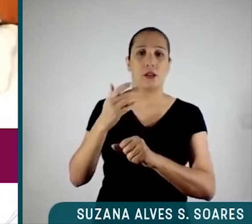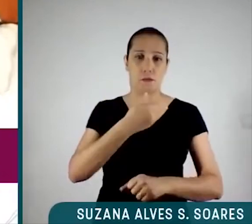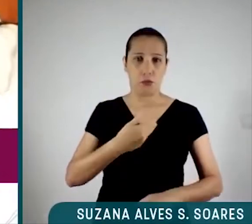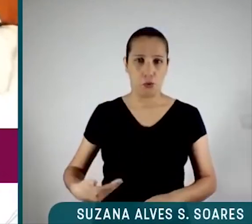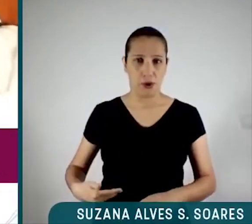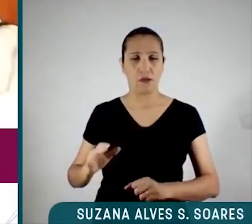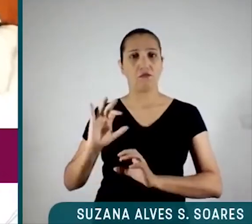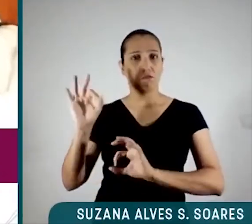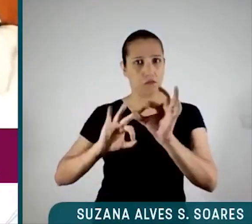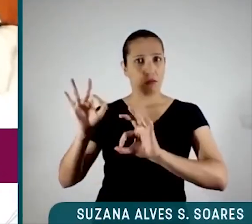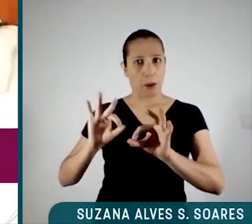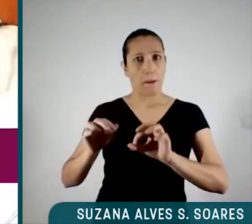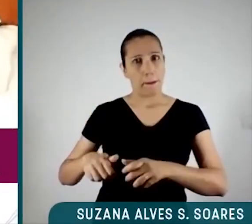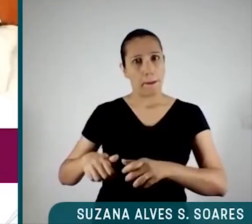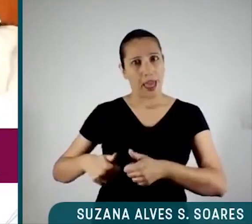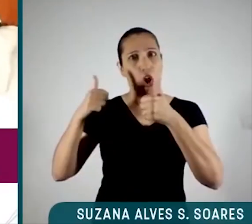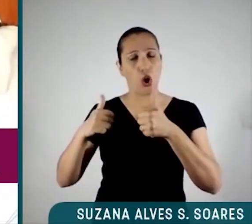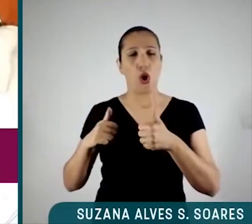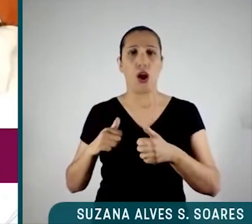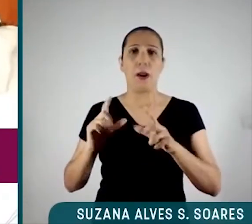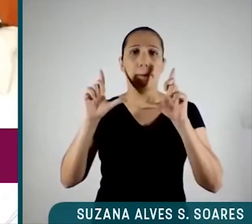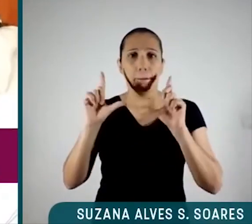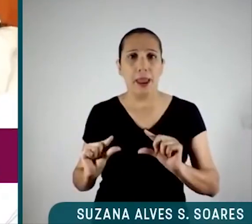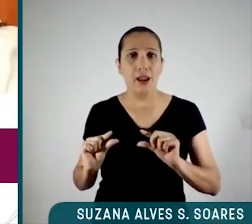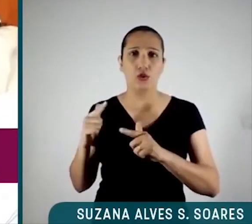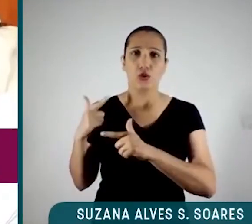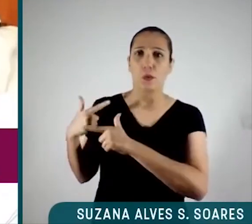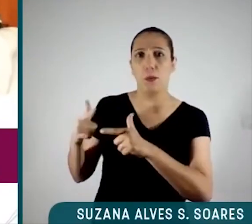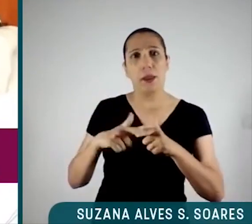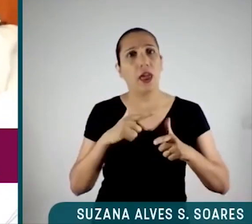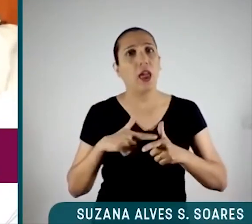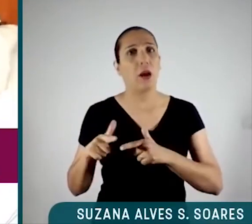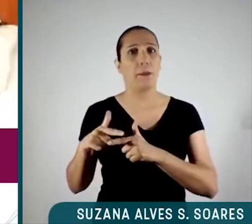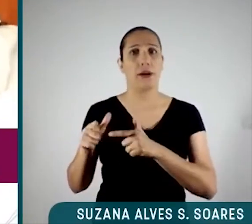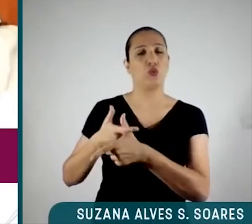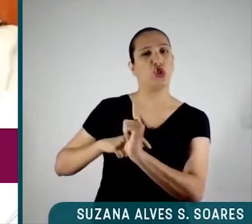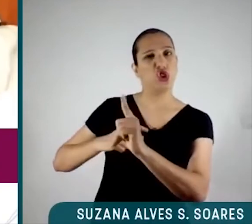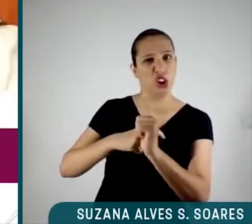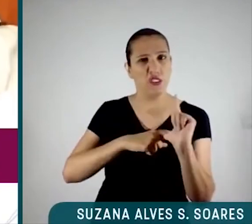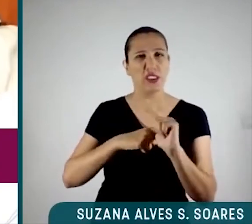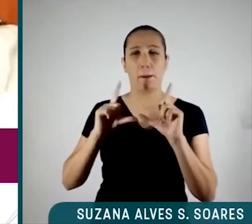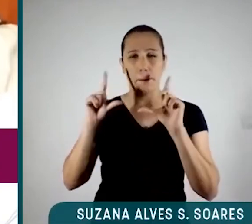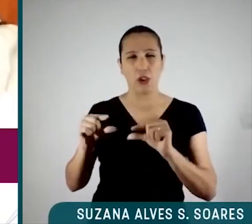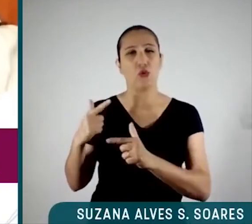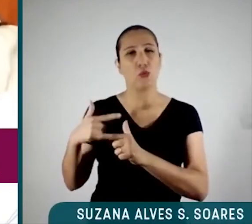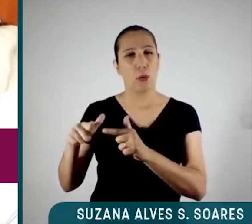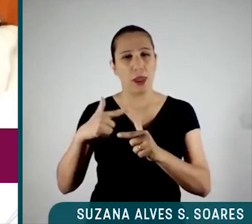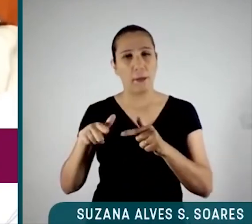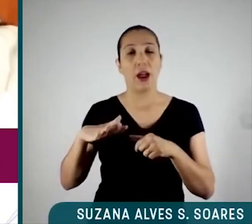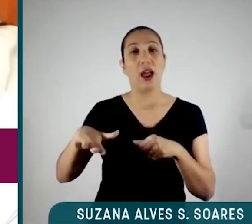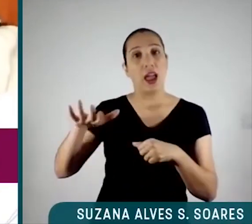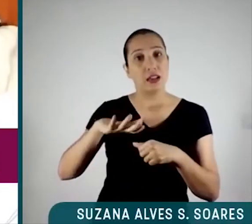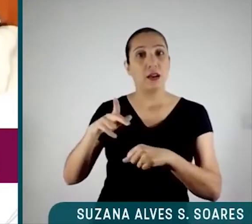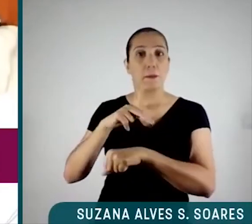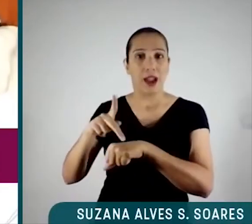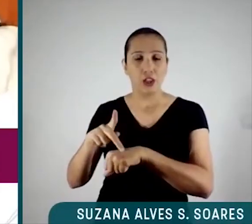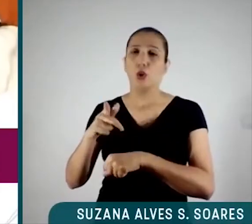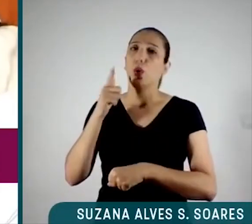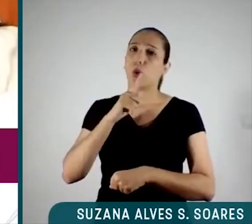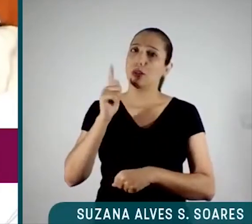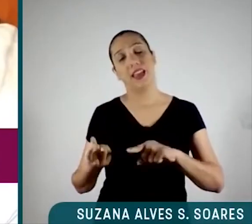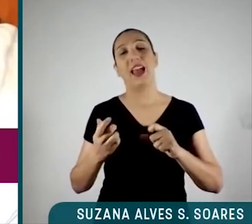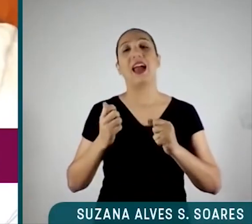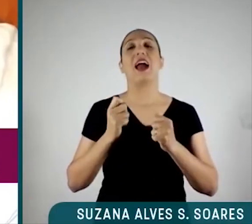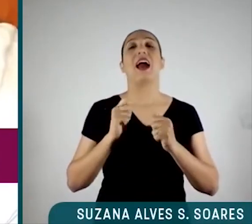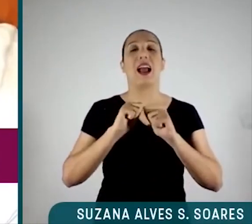menores problemas ali com dinâmica de dívida, enfim, foram os que tiveram mais munição para lidar com essa